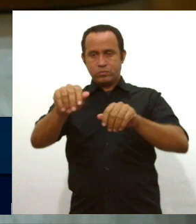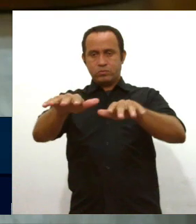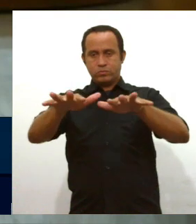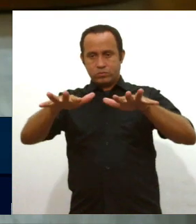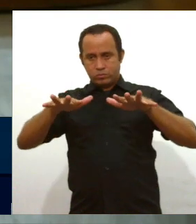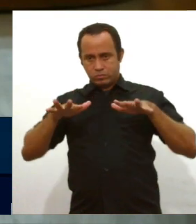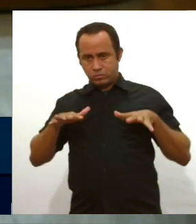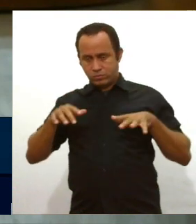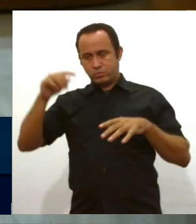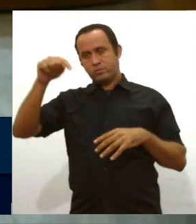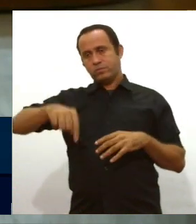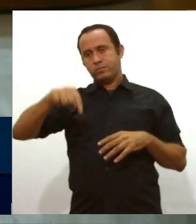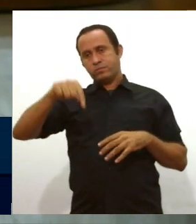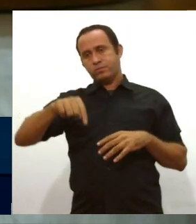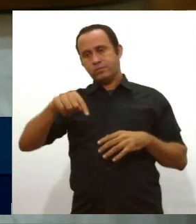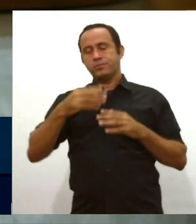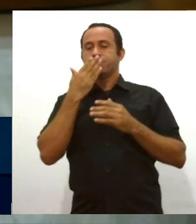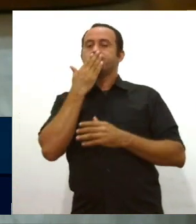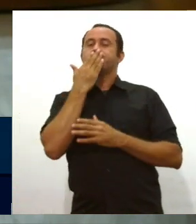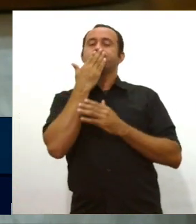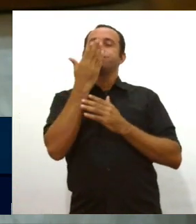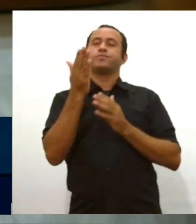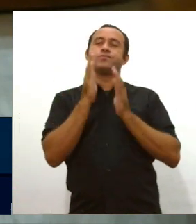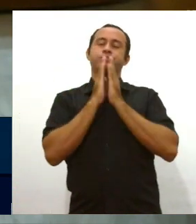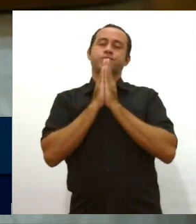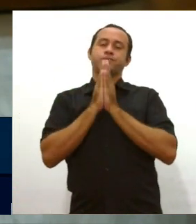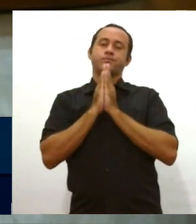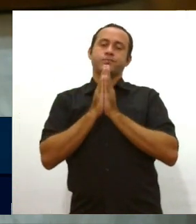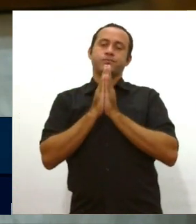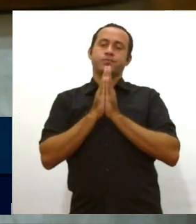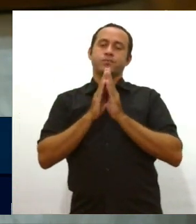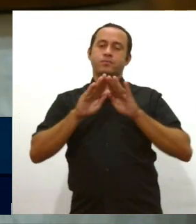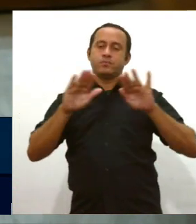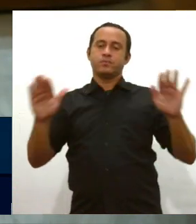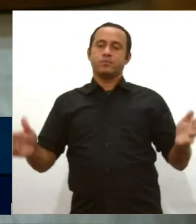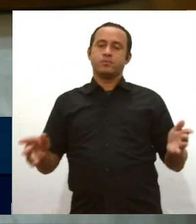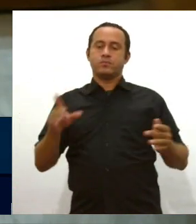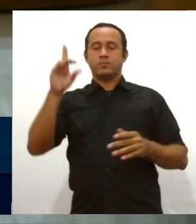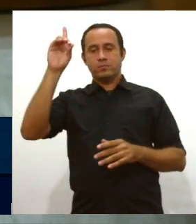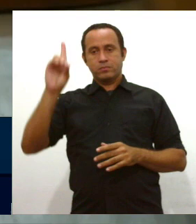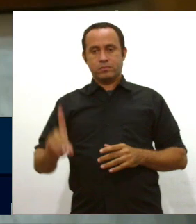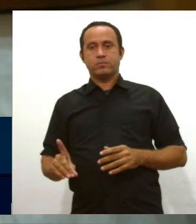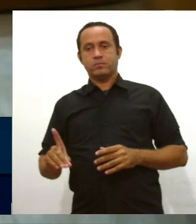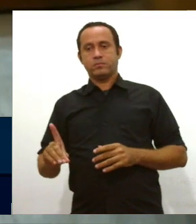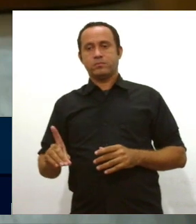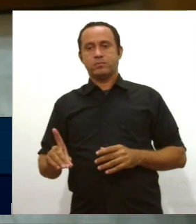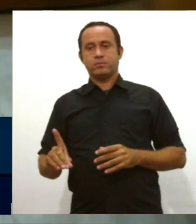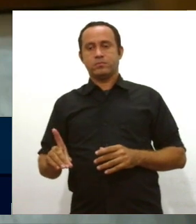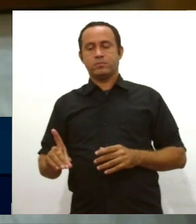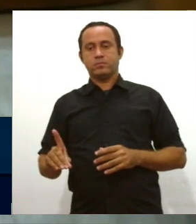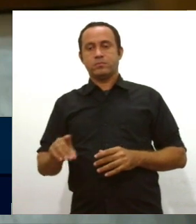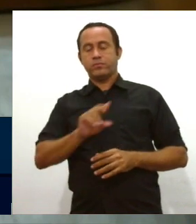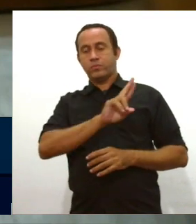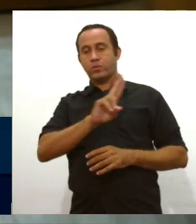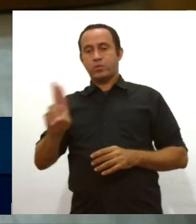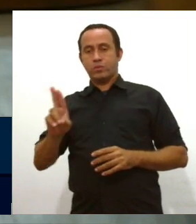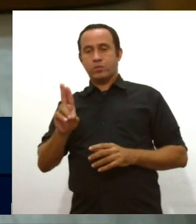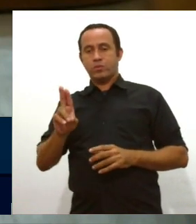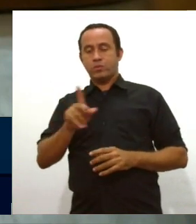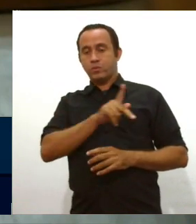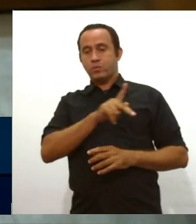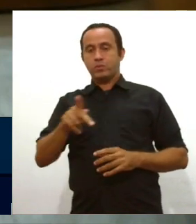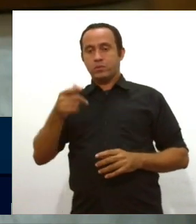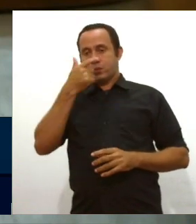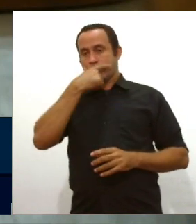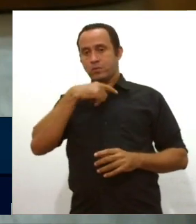aqui dessa casa, para pedir à mesa diretora, em nome do nosso presidente Luciano